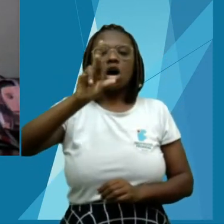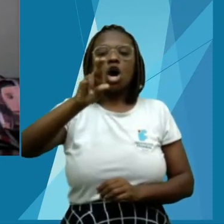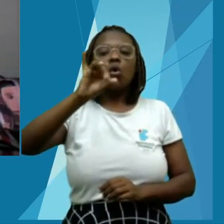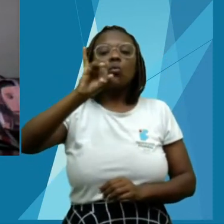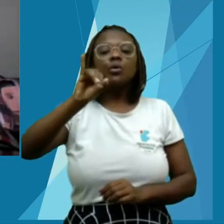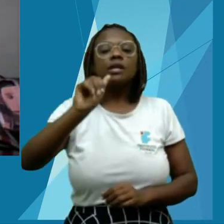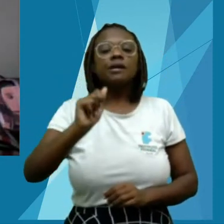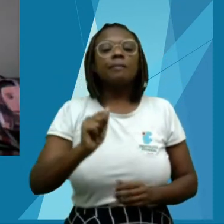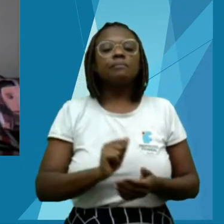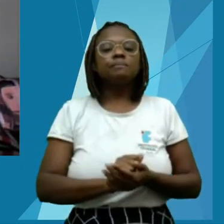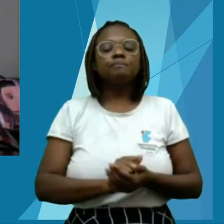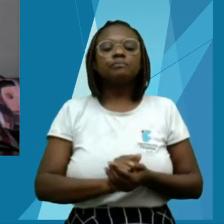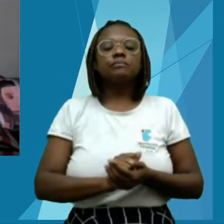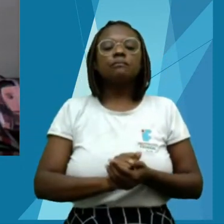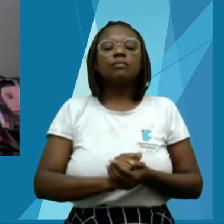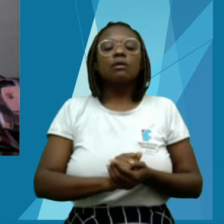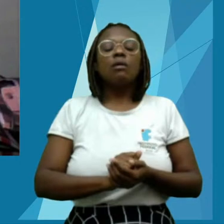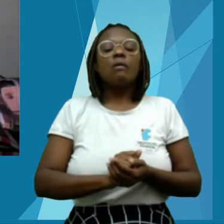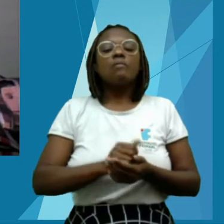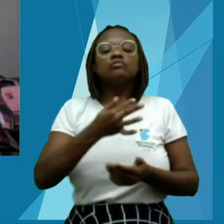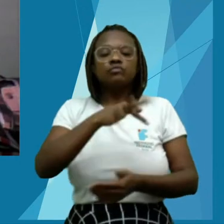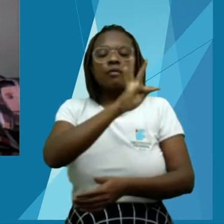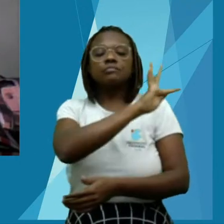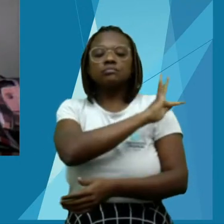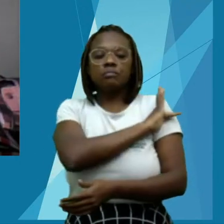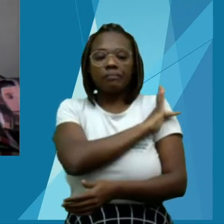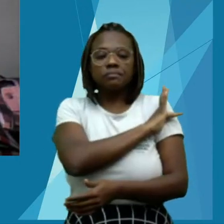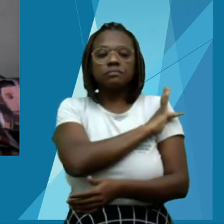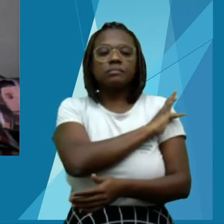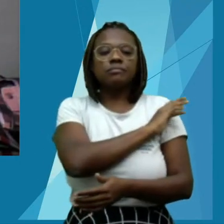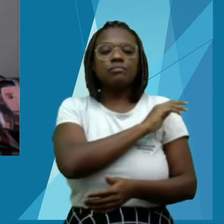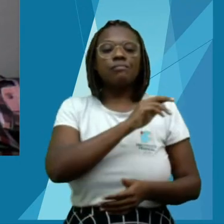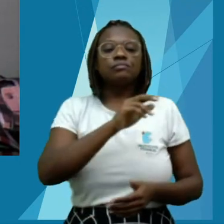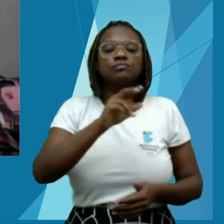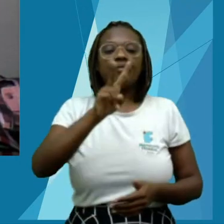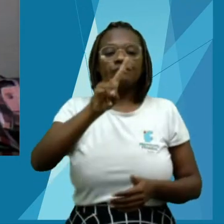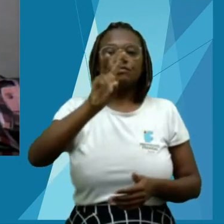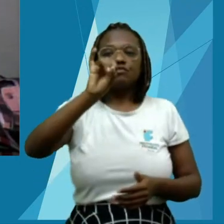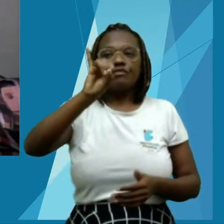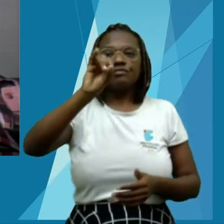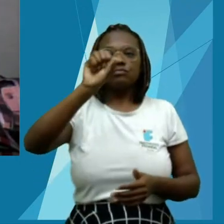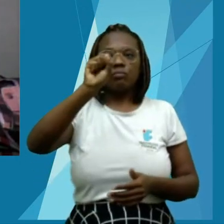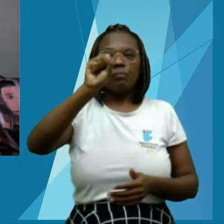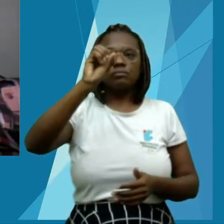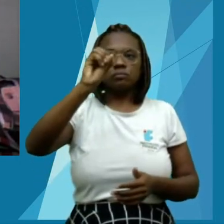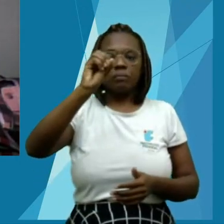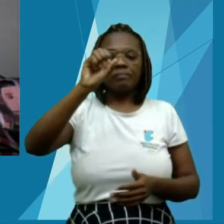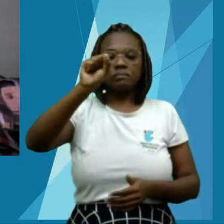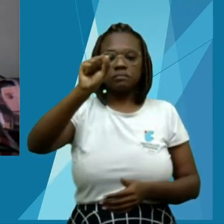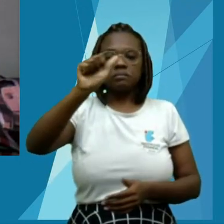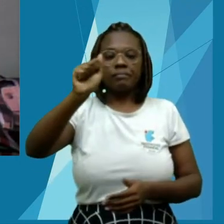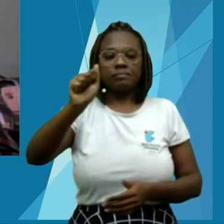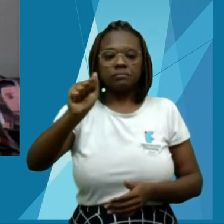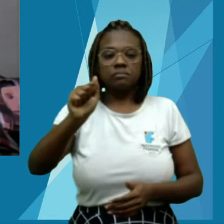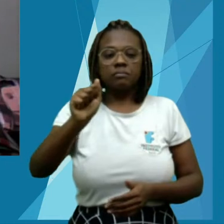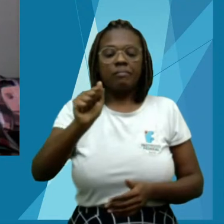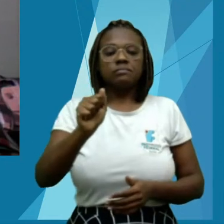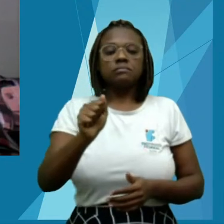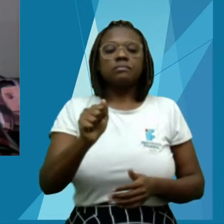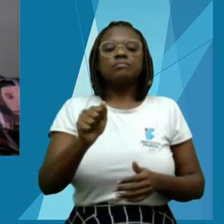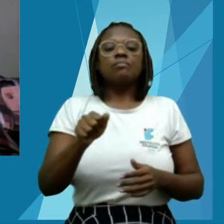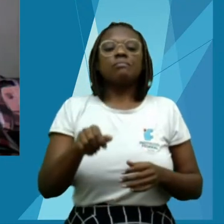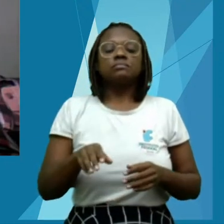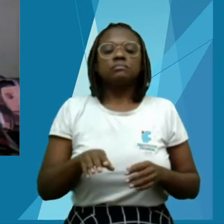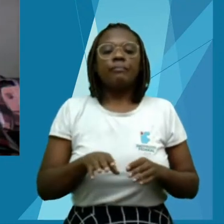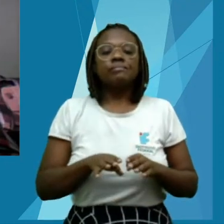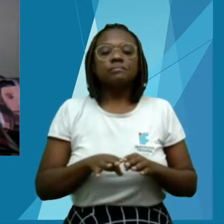Ele é graduado em agronomia pela Universidade de Viçosa, com mestrado em agronomia pela Escola Superior de Agricultura Luiz de